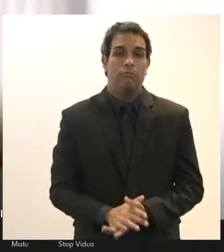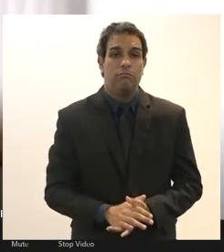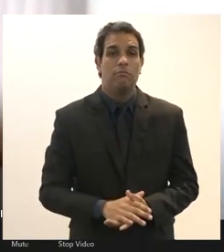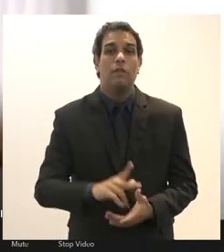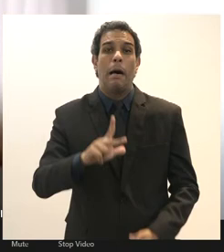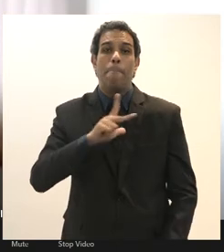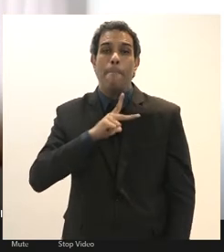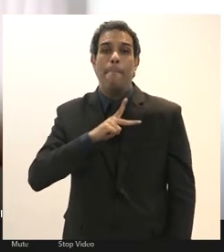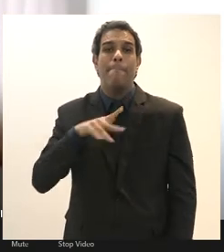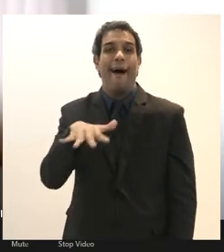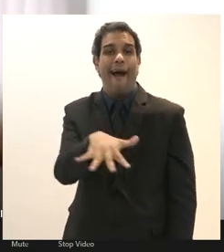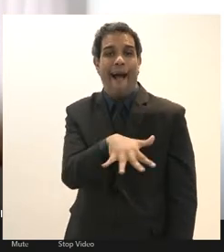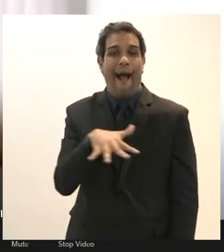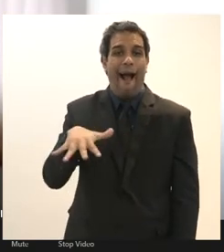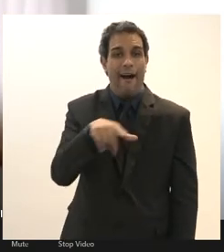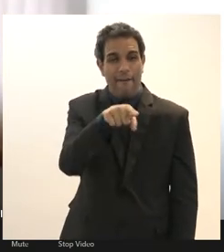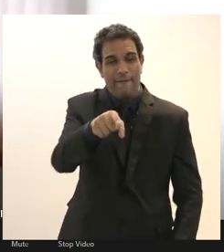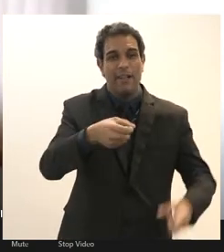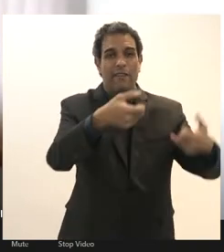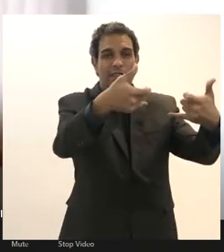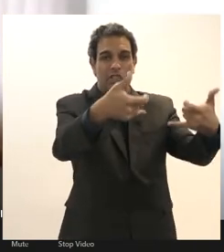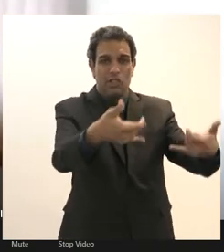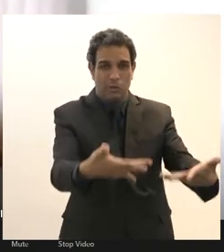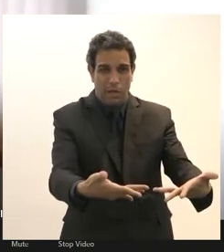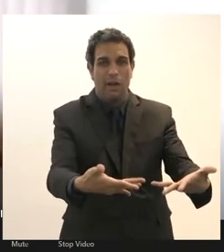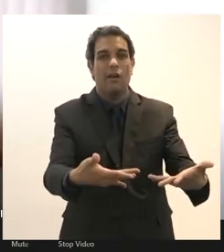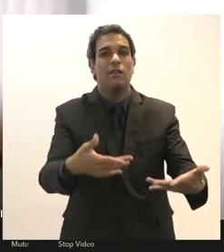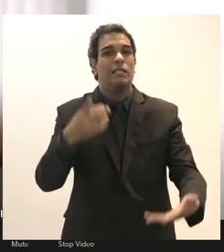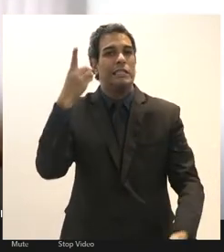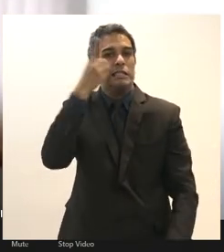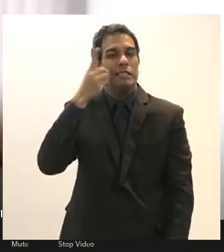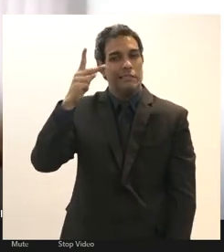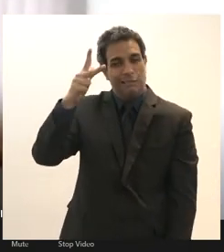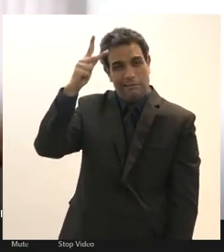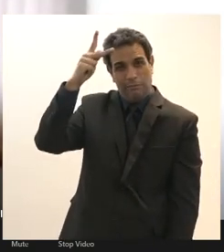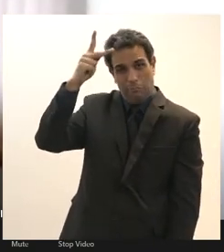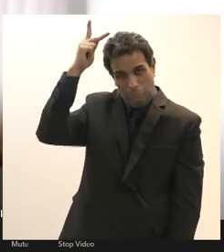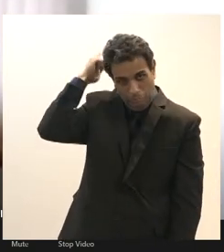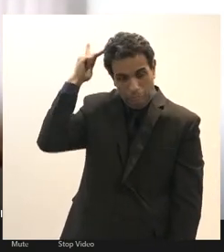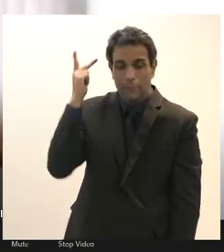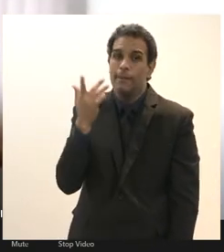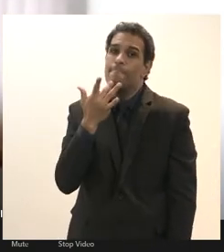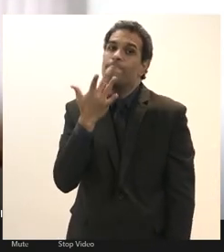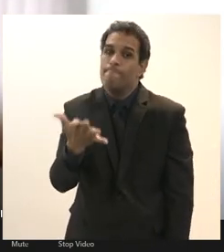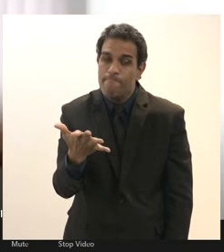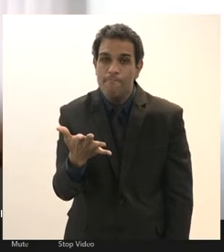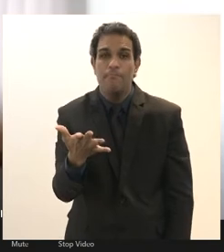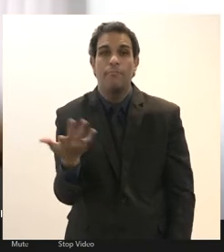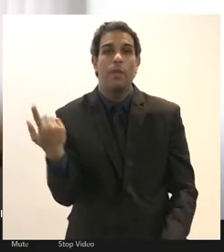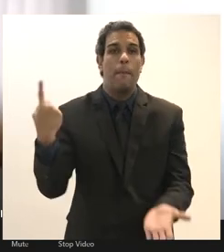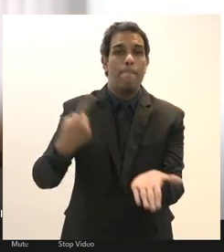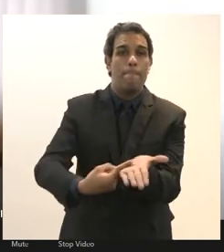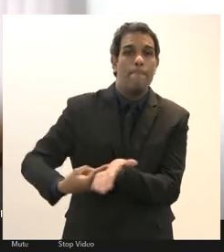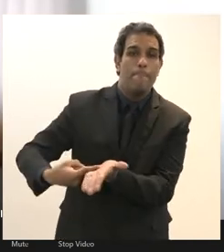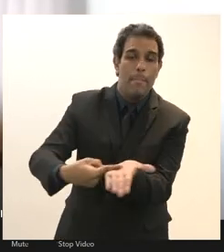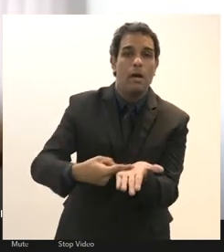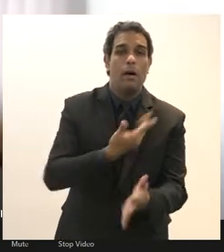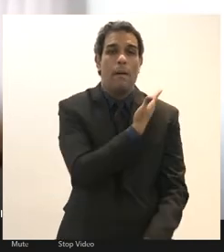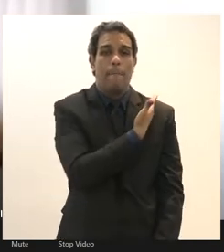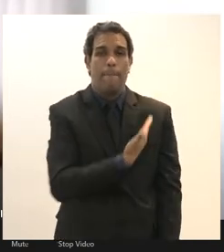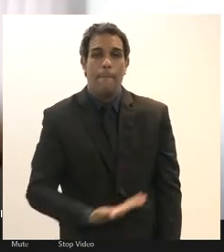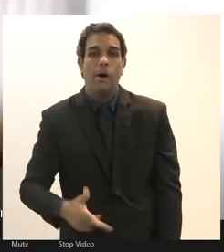privatizadas como bem falou o deputado isso será enormemente facilitado parcerias públicos privadas